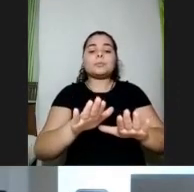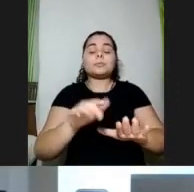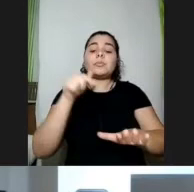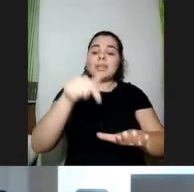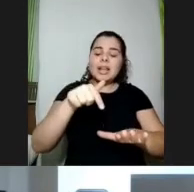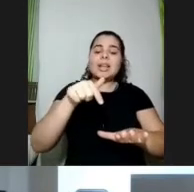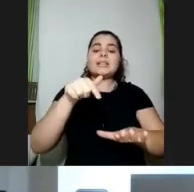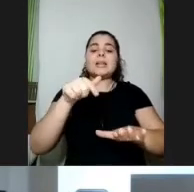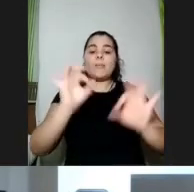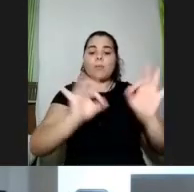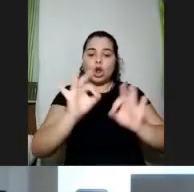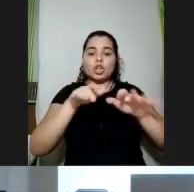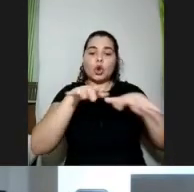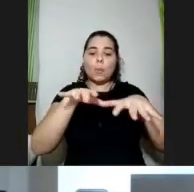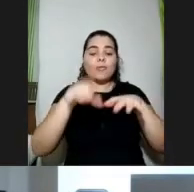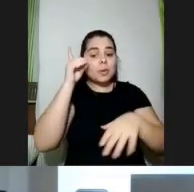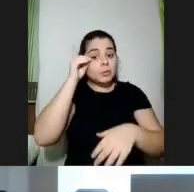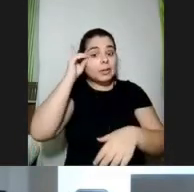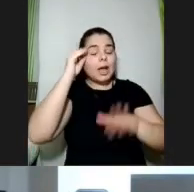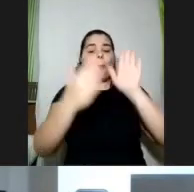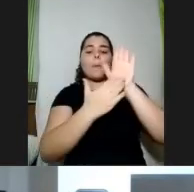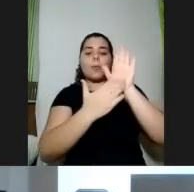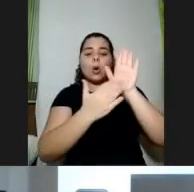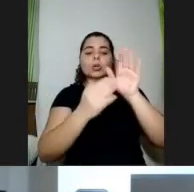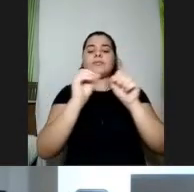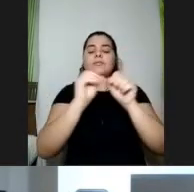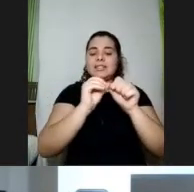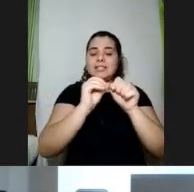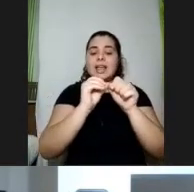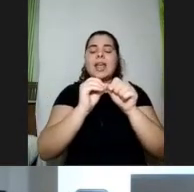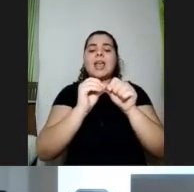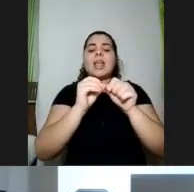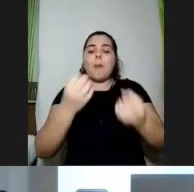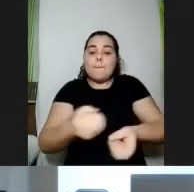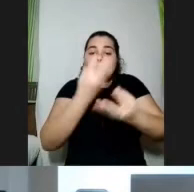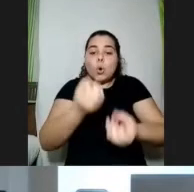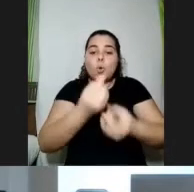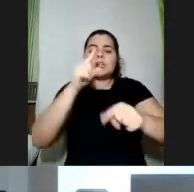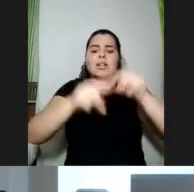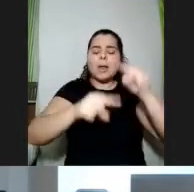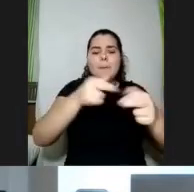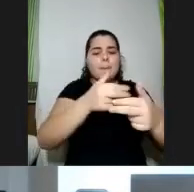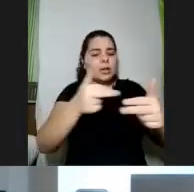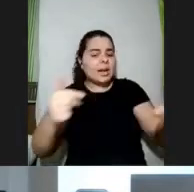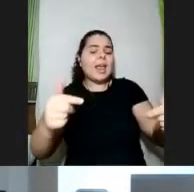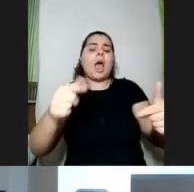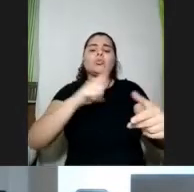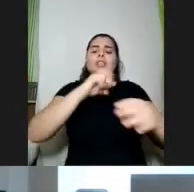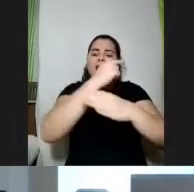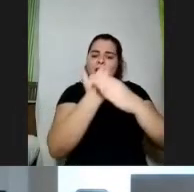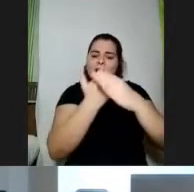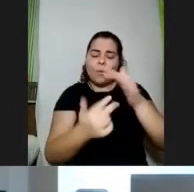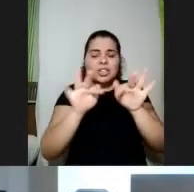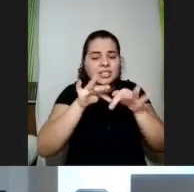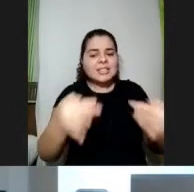Down se propôs a abraçar e produzir um material em linguagem simples que possa ser